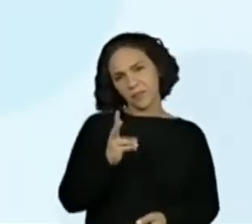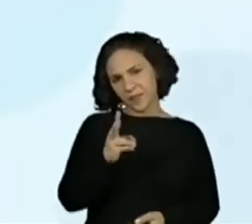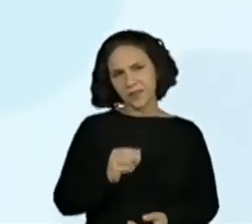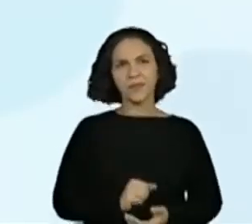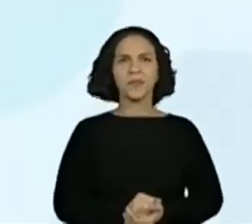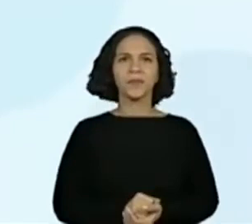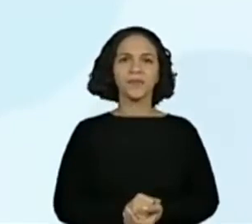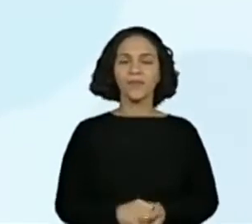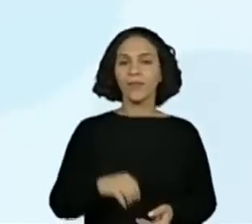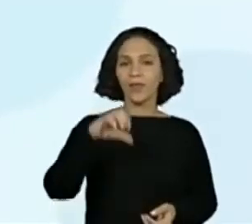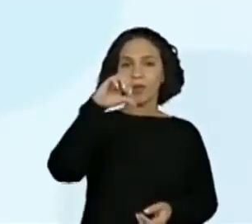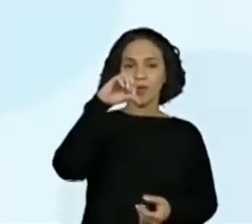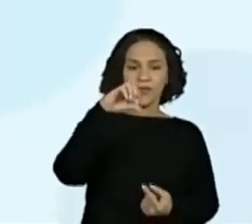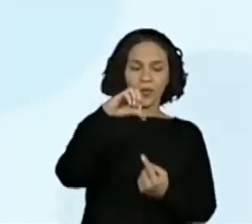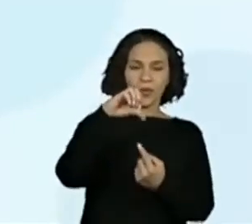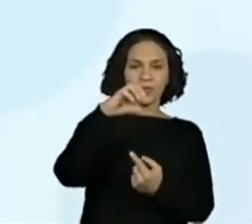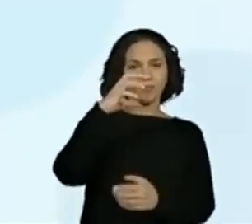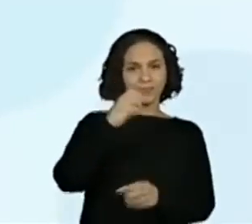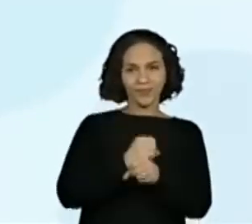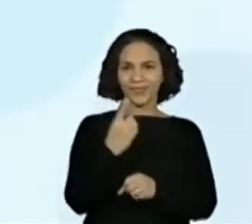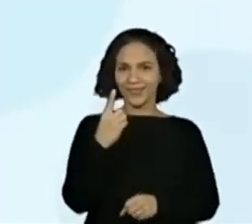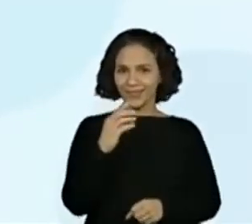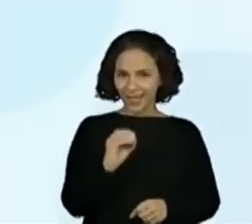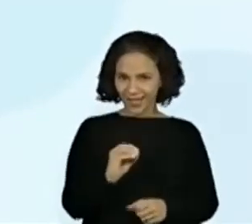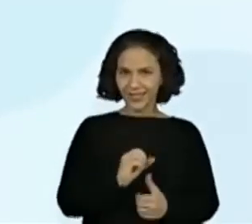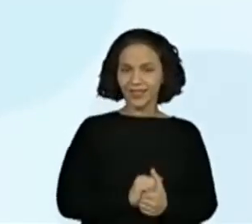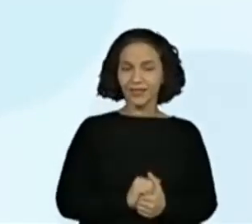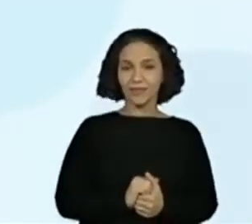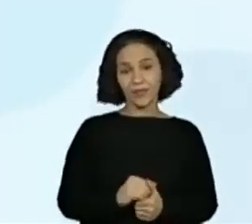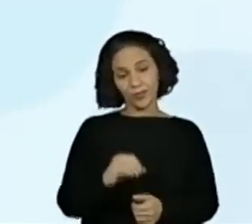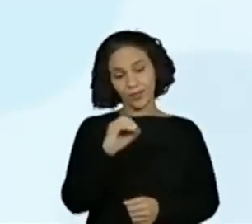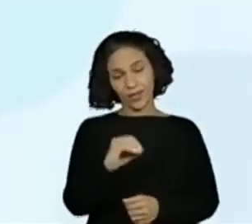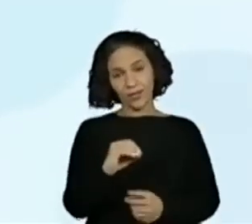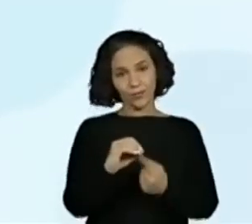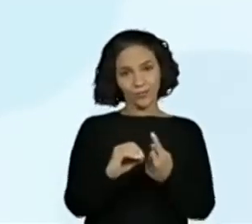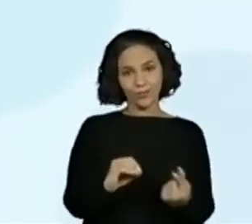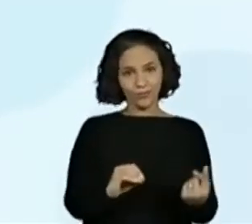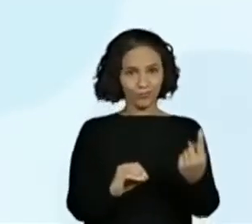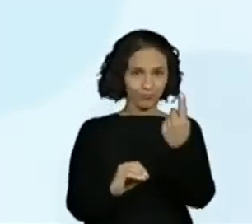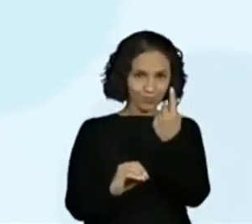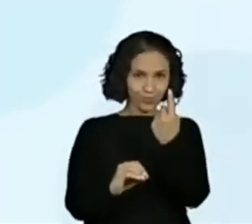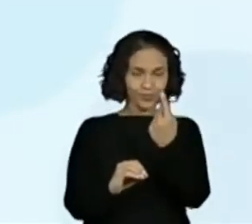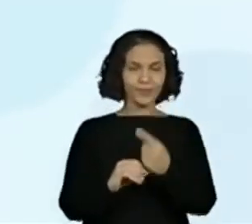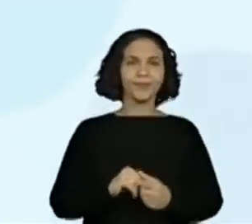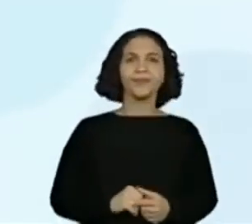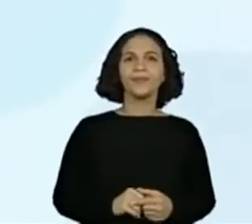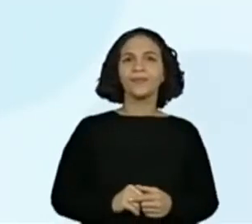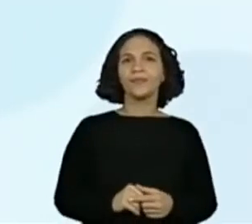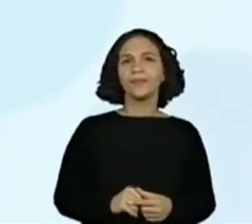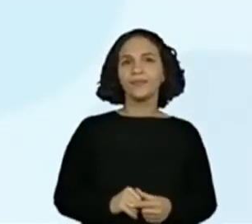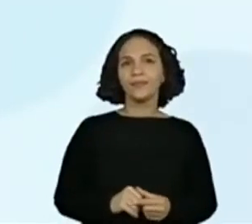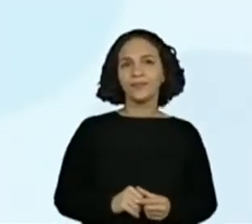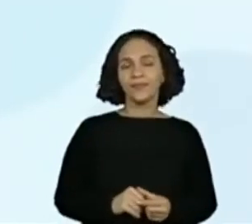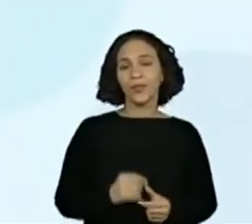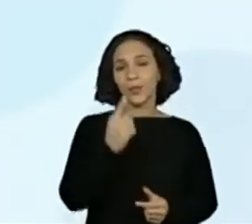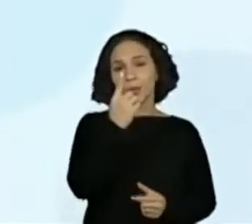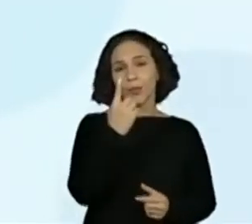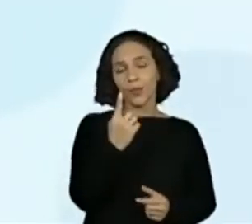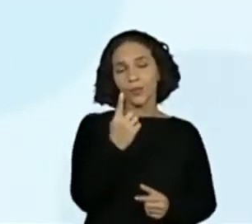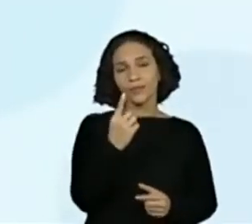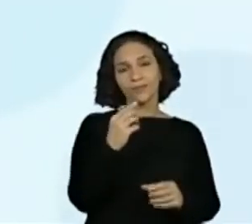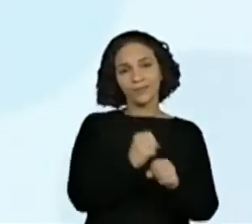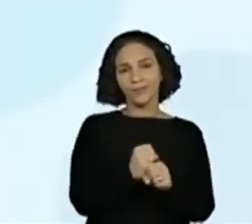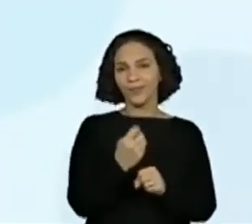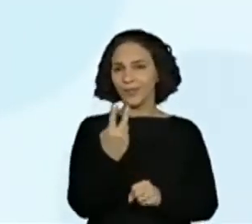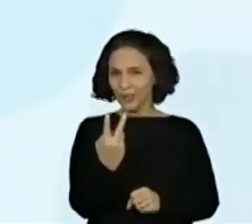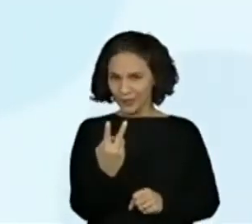0. 9 mais 1 é igual a 10, né? Então, eu vou colocar o 0 aqui e vou subir o 1 aqui. 1 mais 1 é